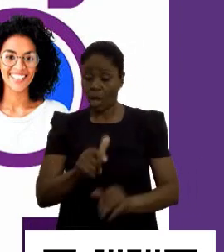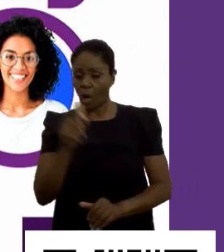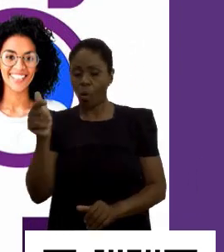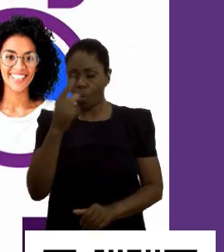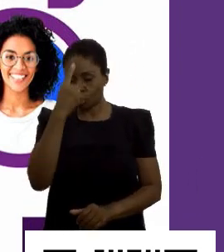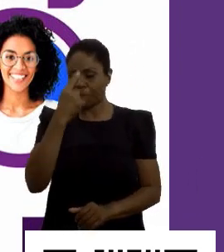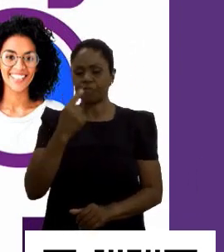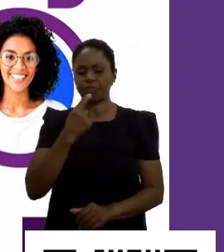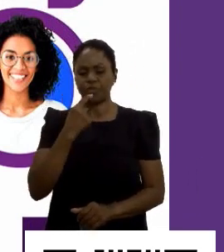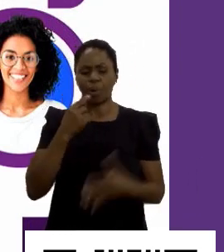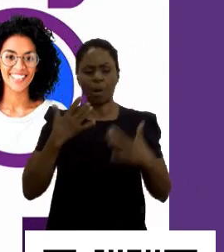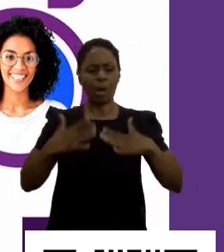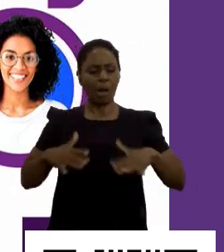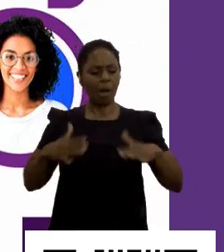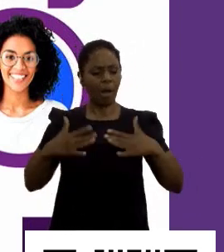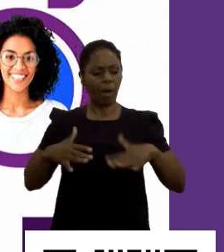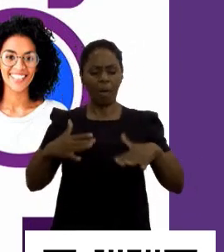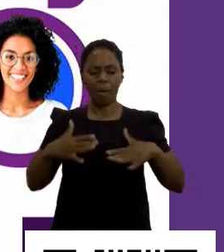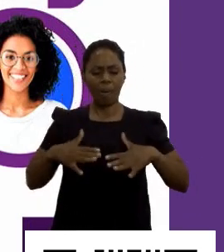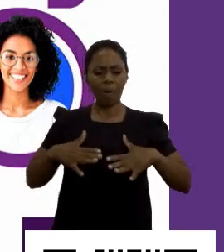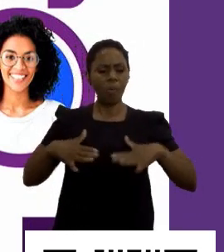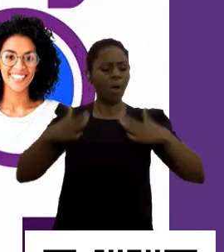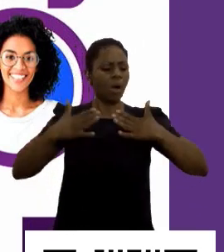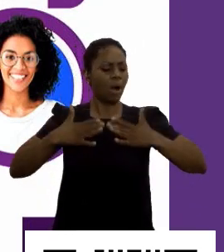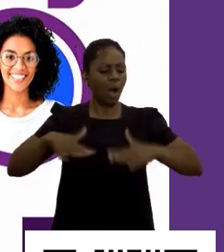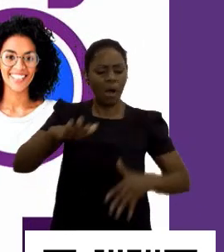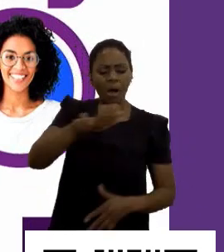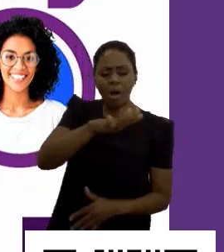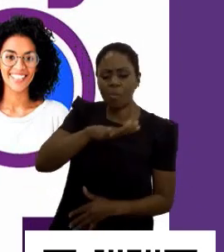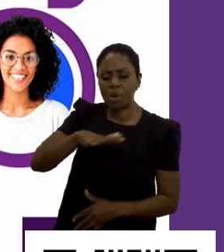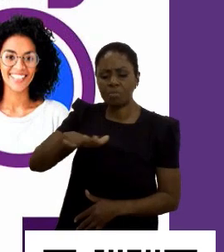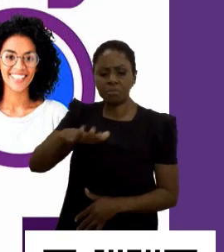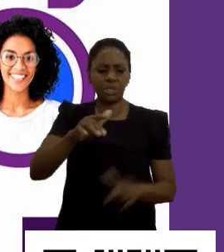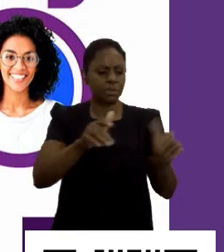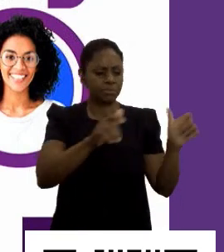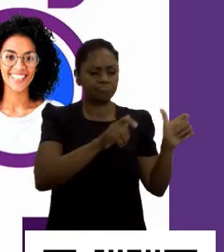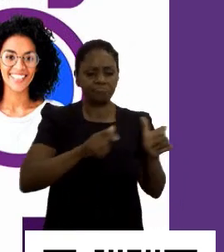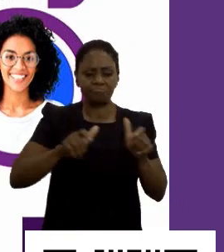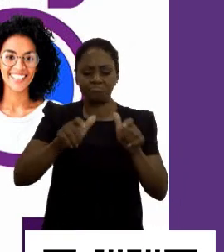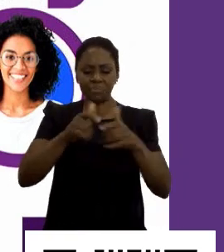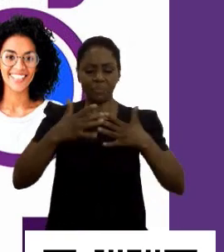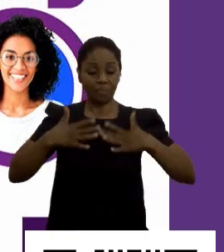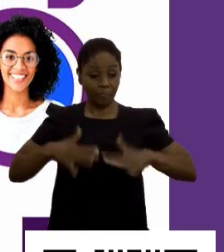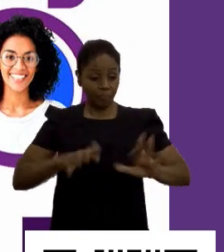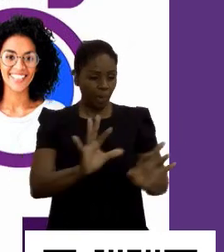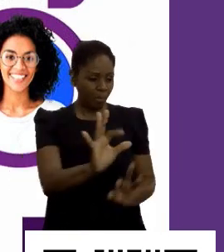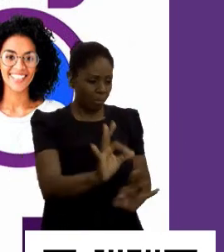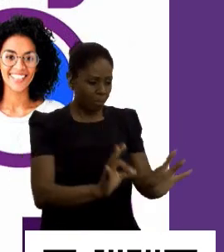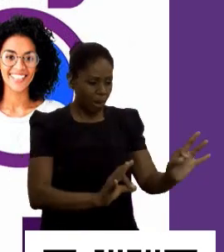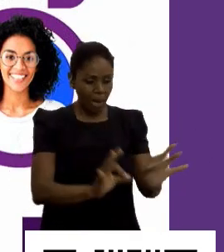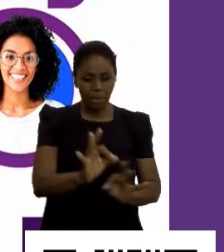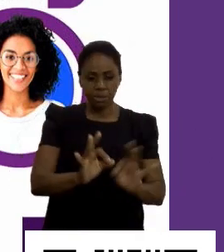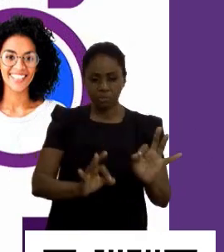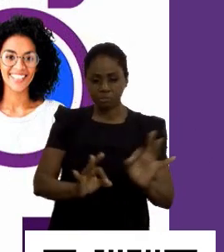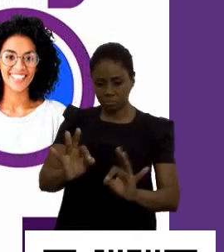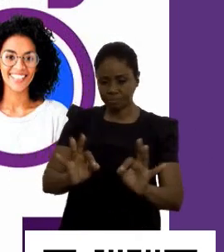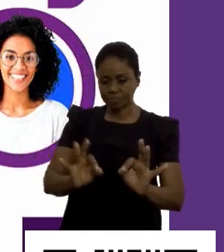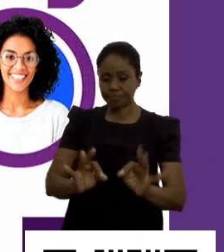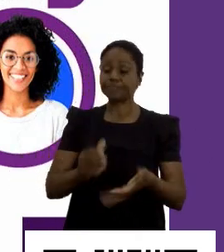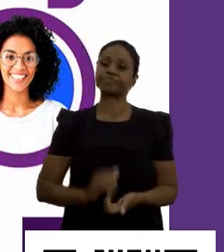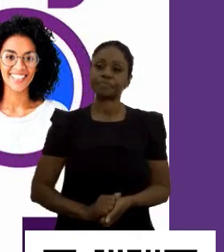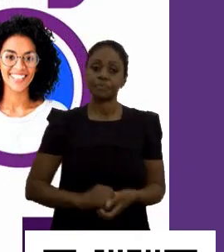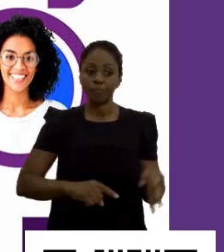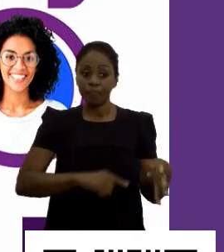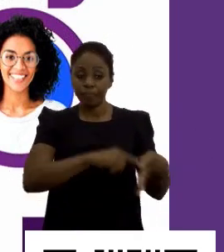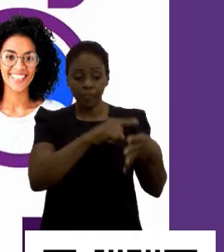tranquilo, harmônico, quer harmonia no ambiente, não curte muito mudança, esse é o planejador, né? Que é o perfil da estabilidade. E o